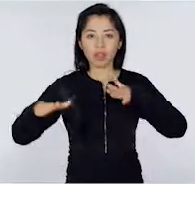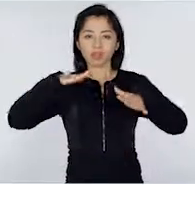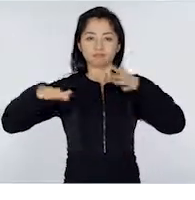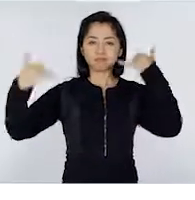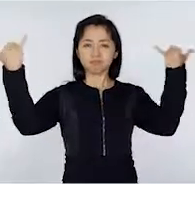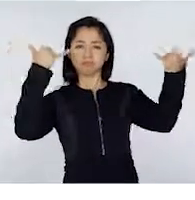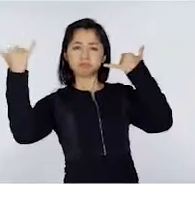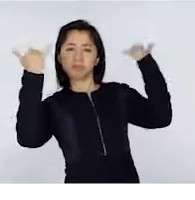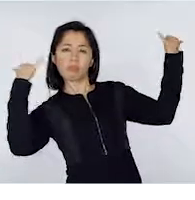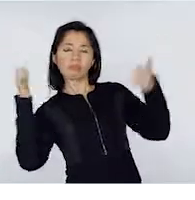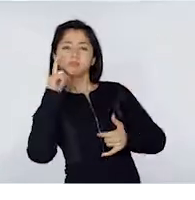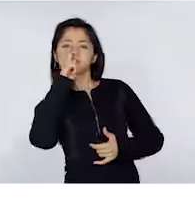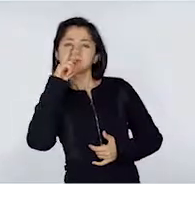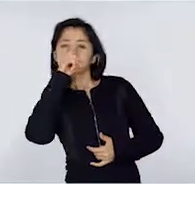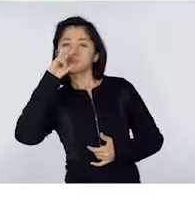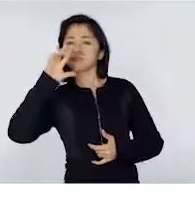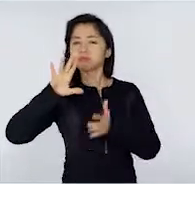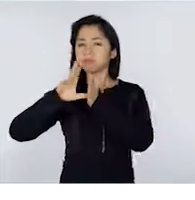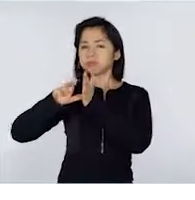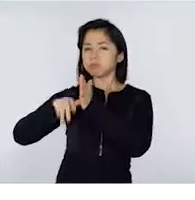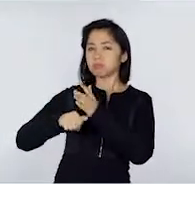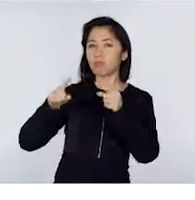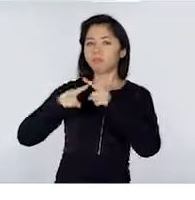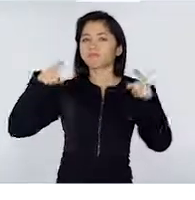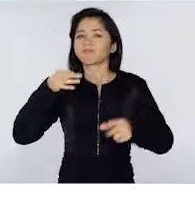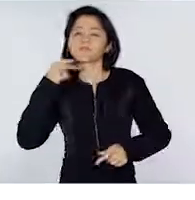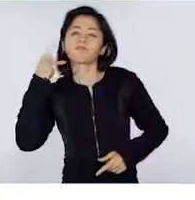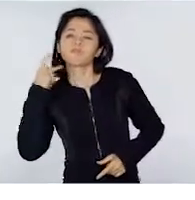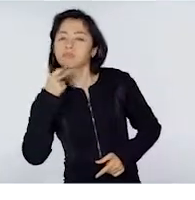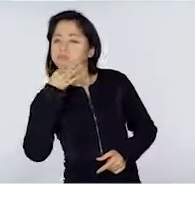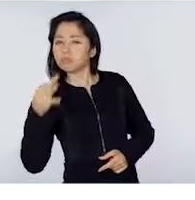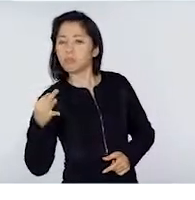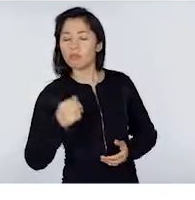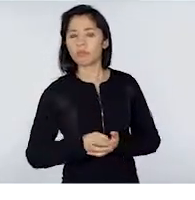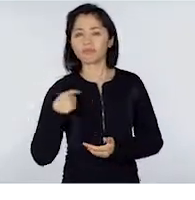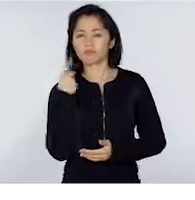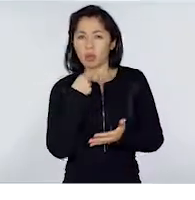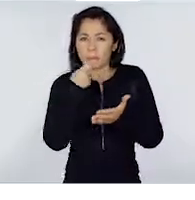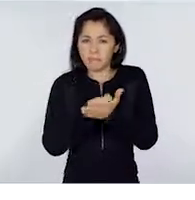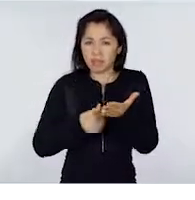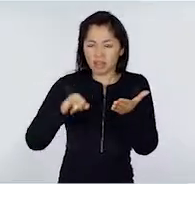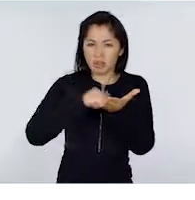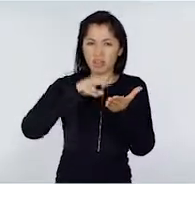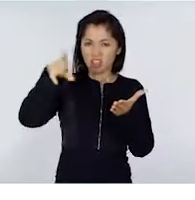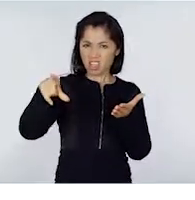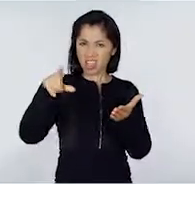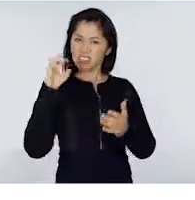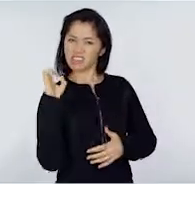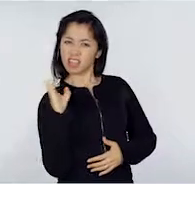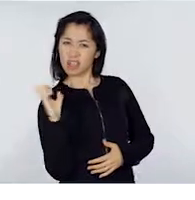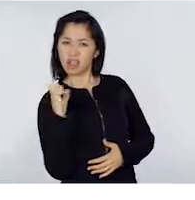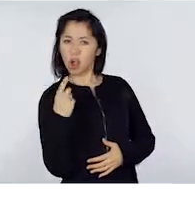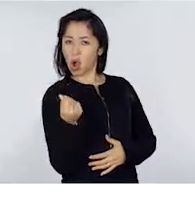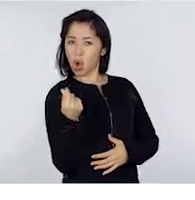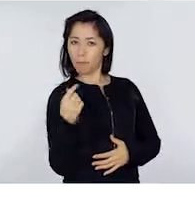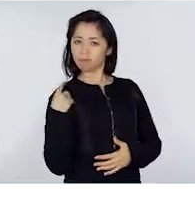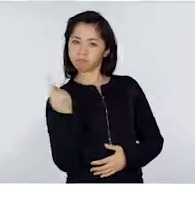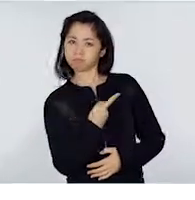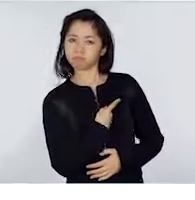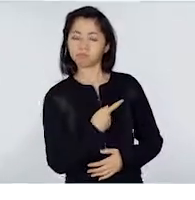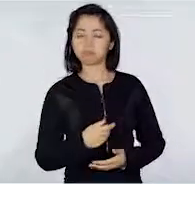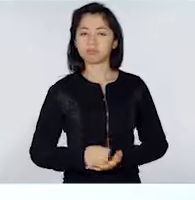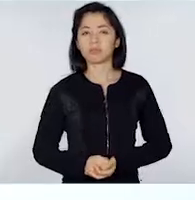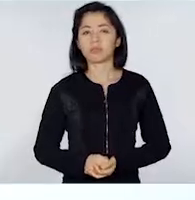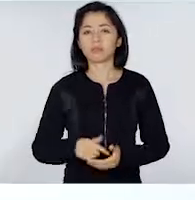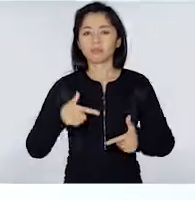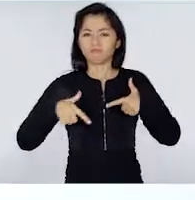Muito tem se falado em criminalidade, mas os criminosos da política são os mais perversos. A gente paga impostos e eles ficam ricos, roubando o